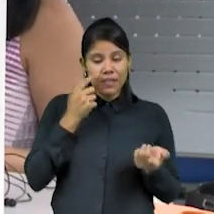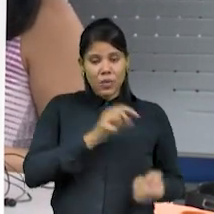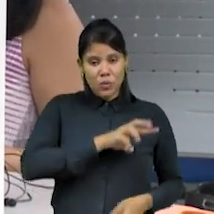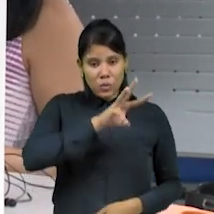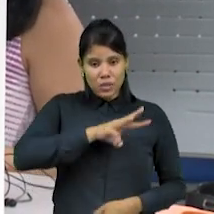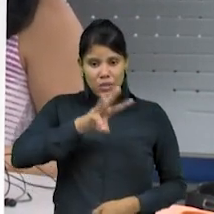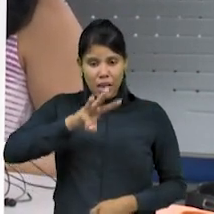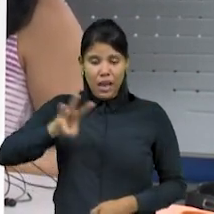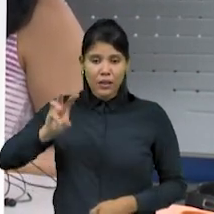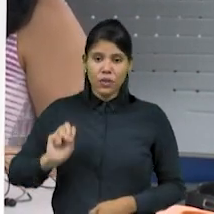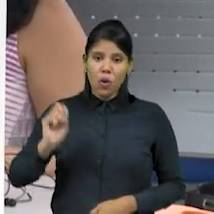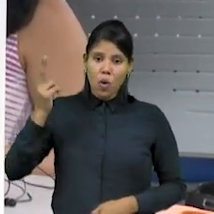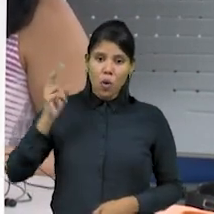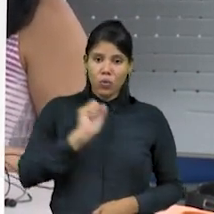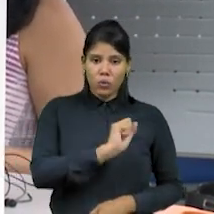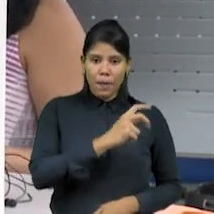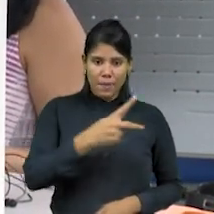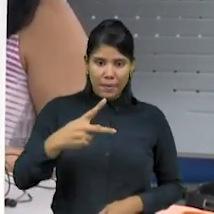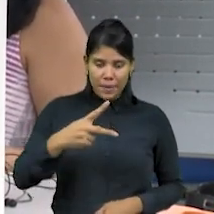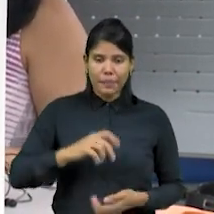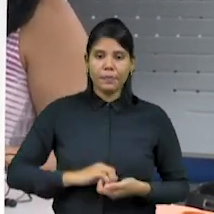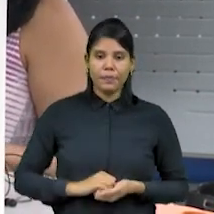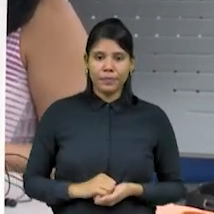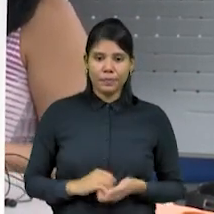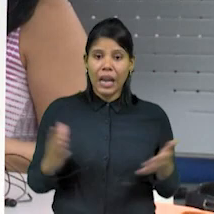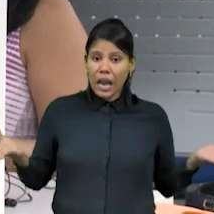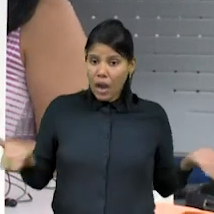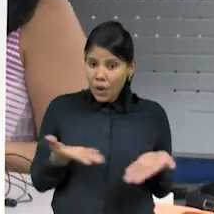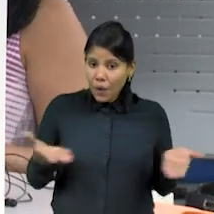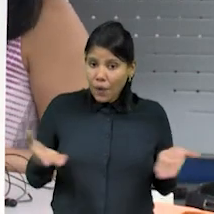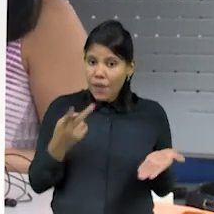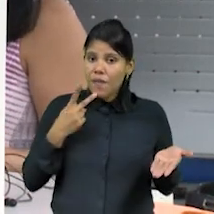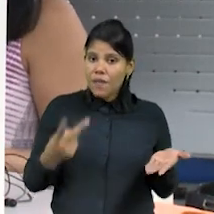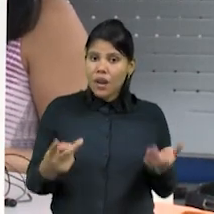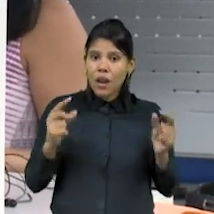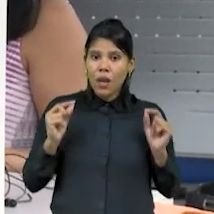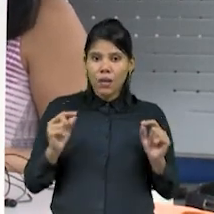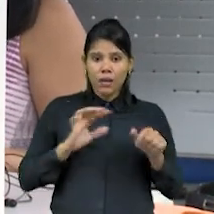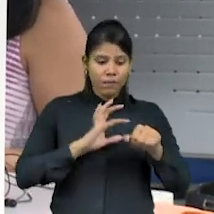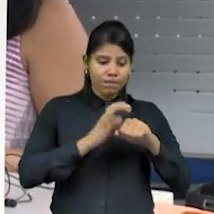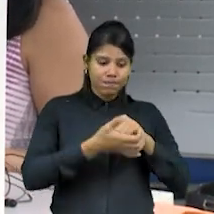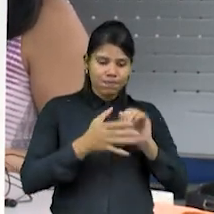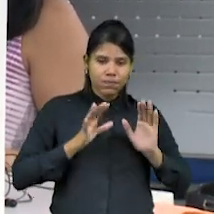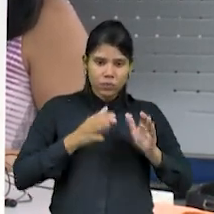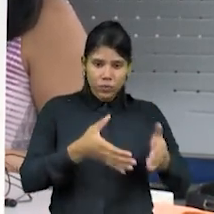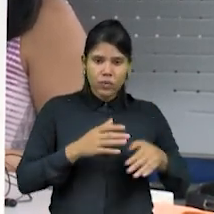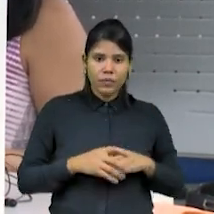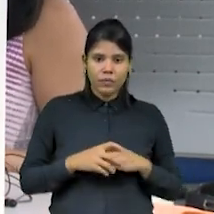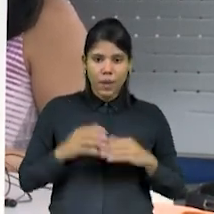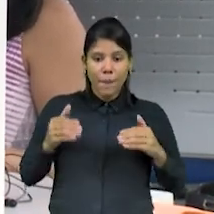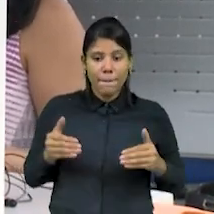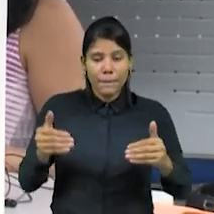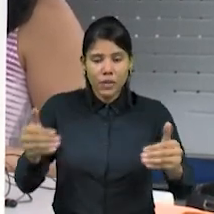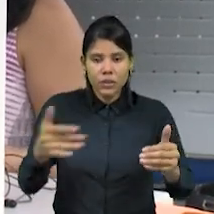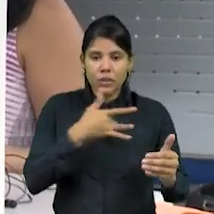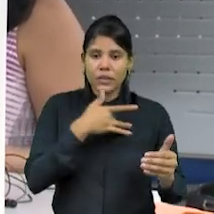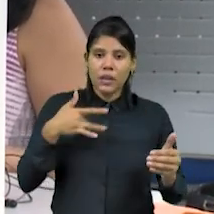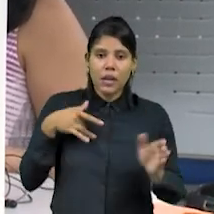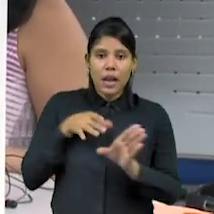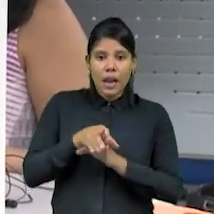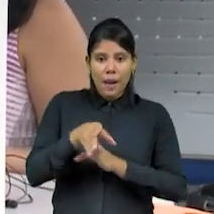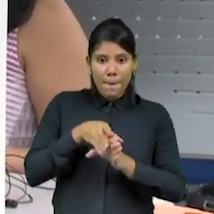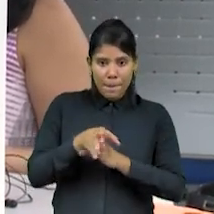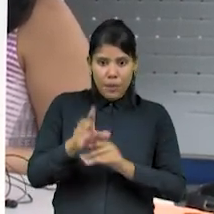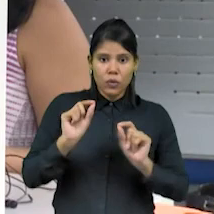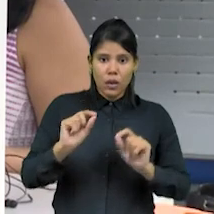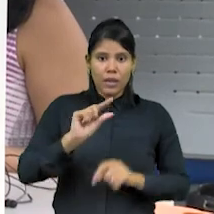aplicativo da Receita Federal. Agora vamos falar sobre Covid-19. O Ministério da Saúde recomendou a segunda